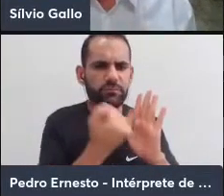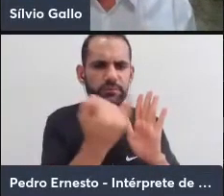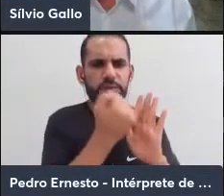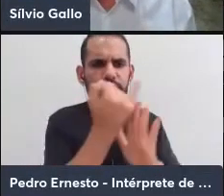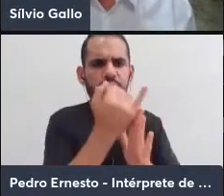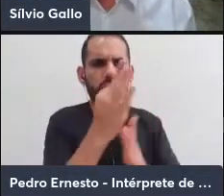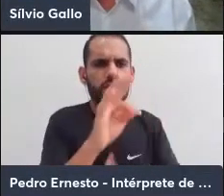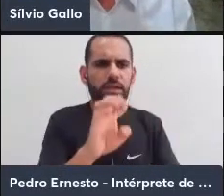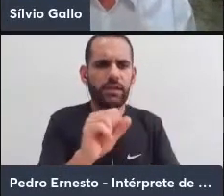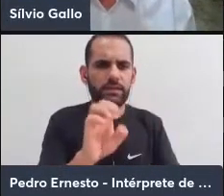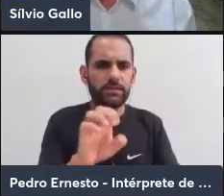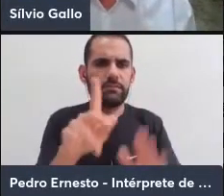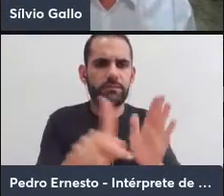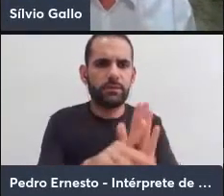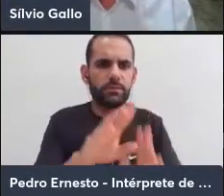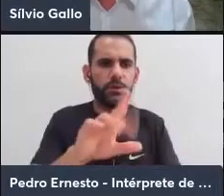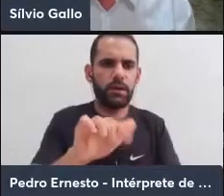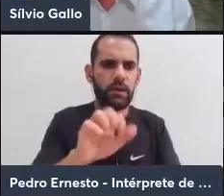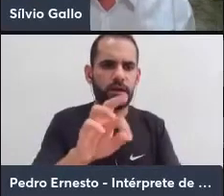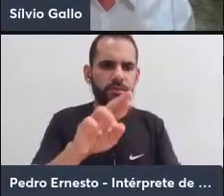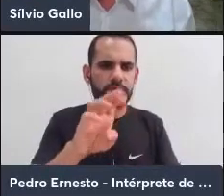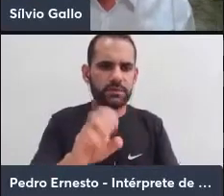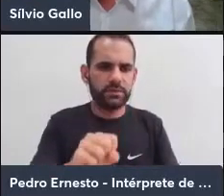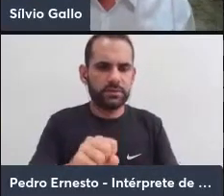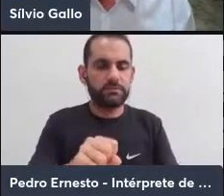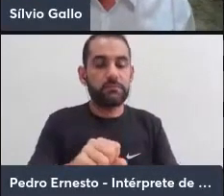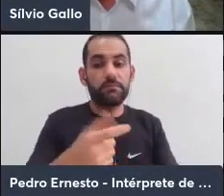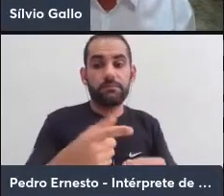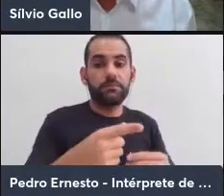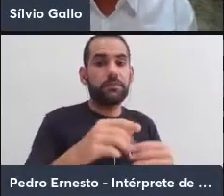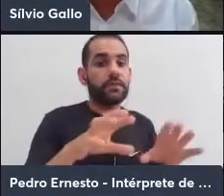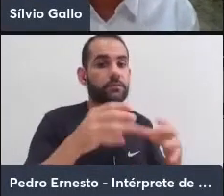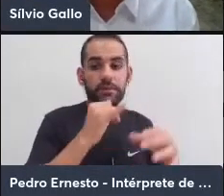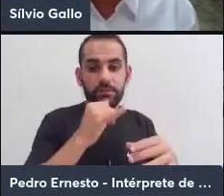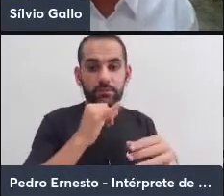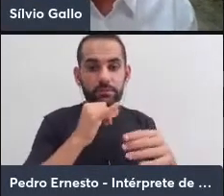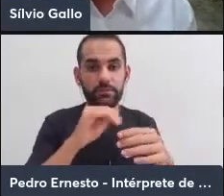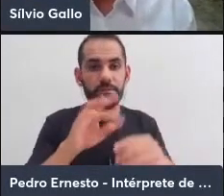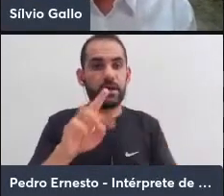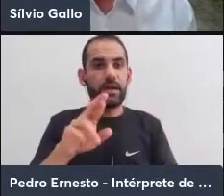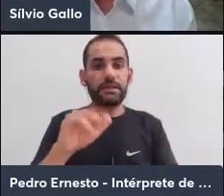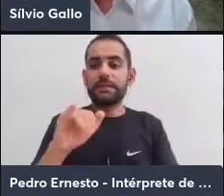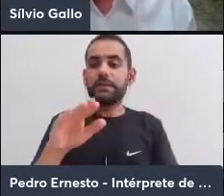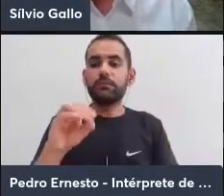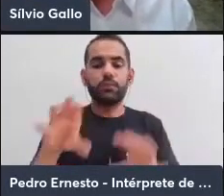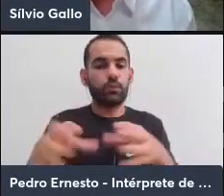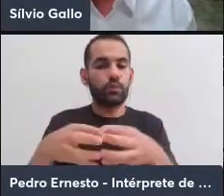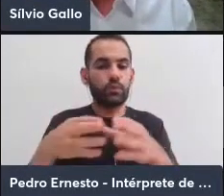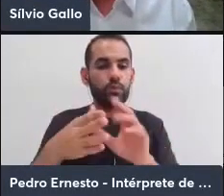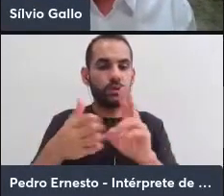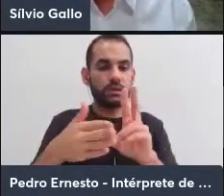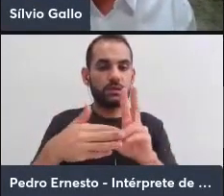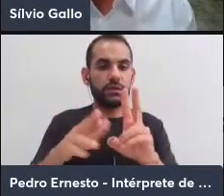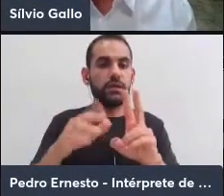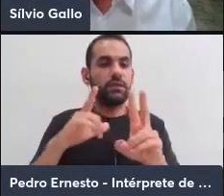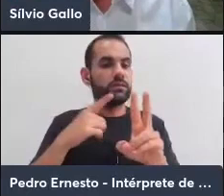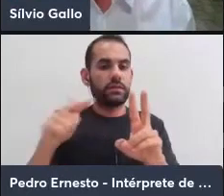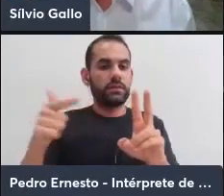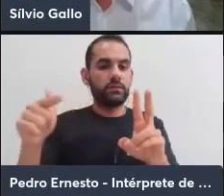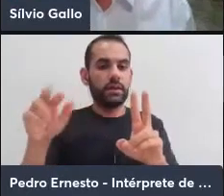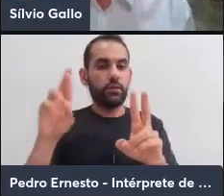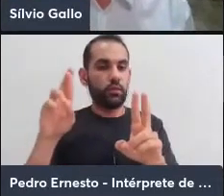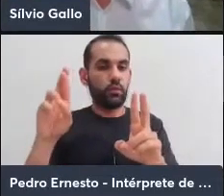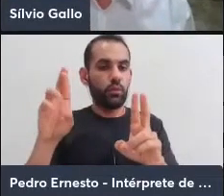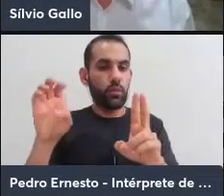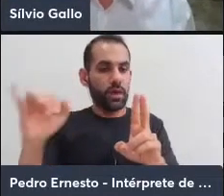quando ele diz o seguinte, a tribo não possui um rei, mas um chefe, e esse chefe não é chefe de Estado. O que isso